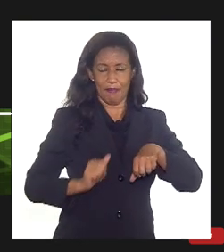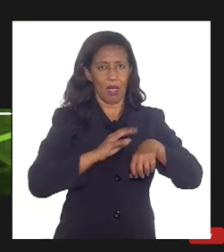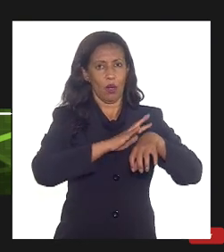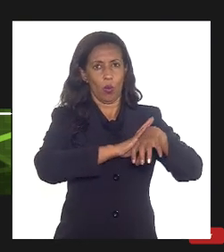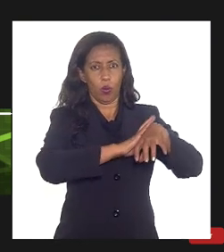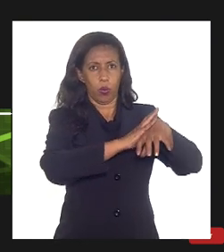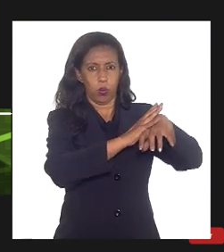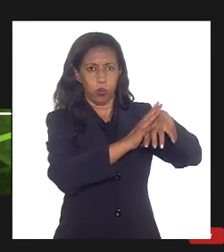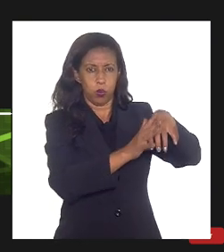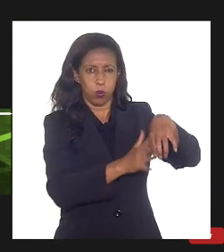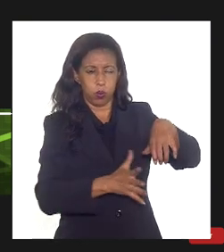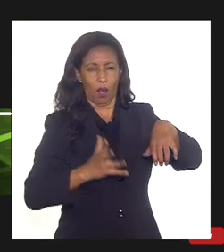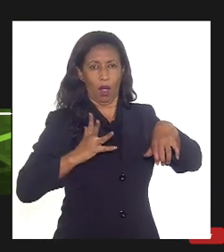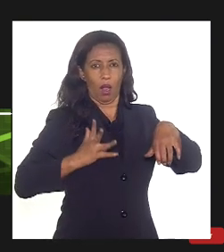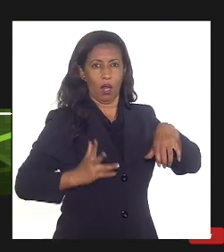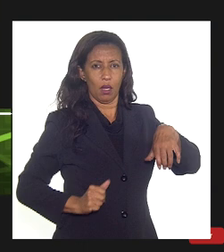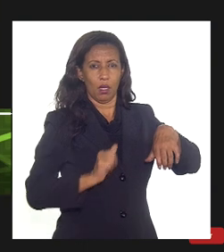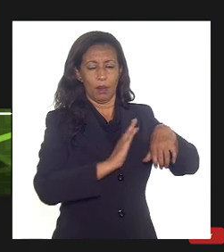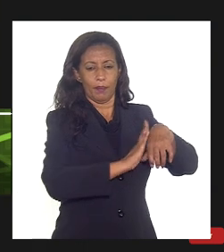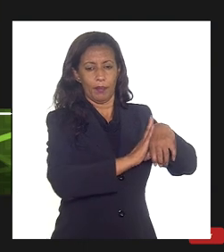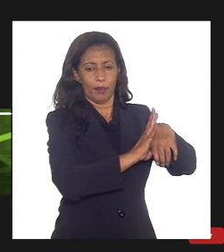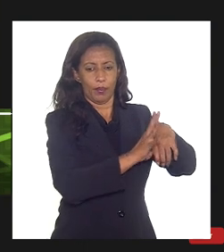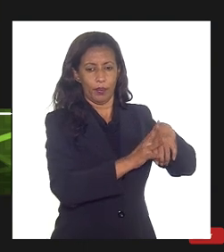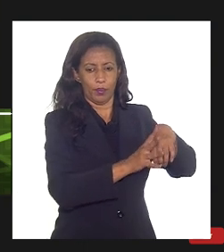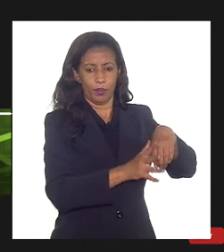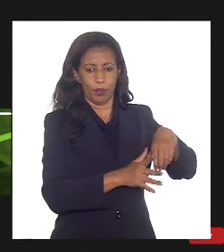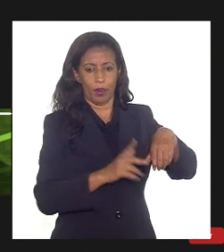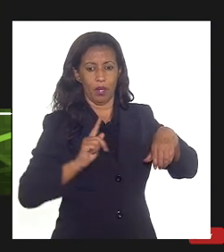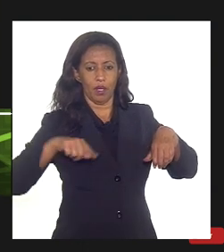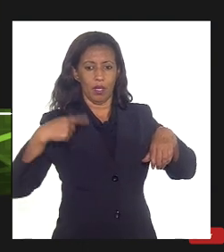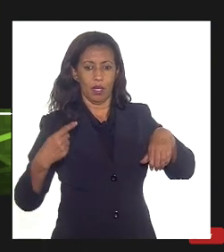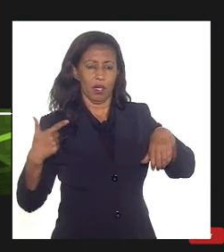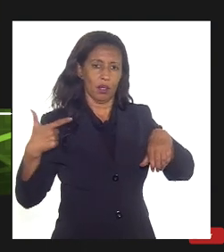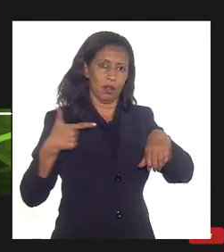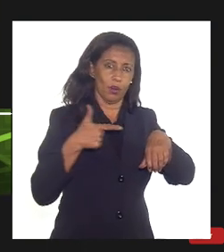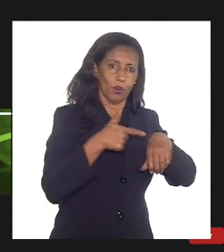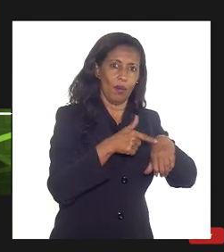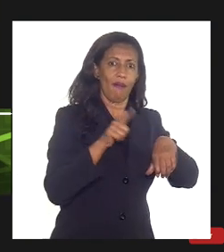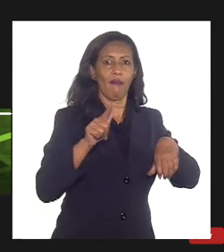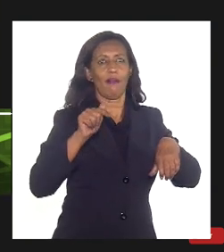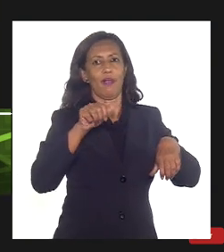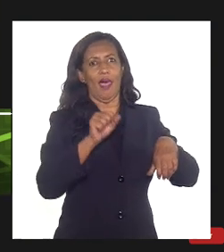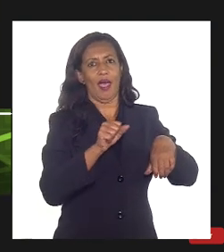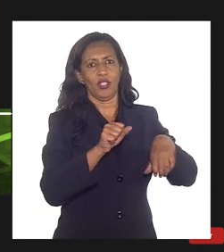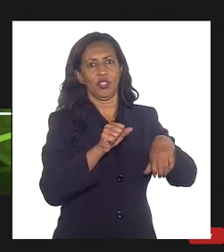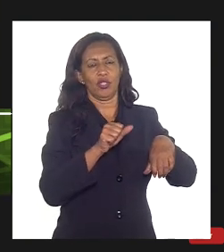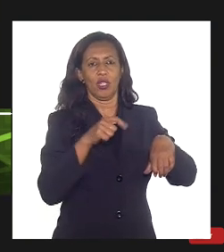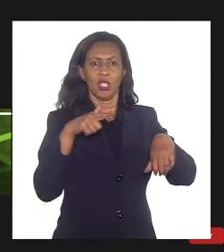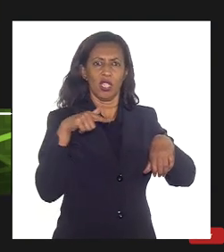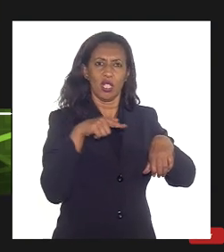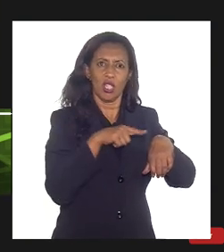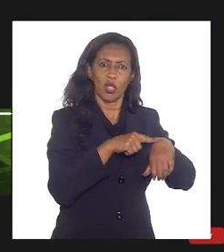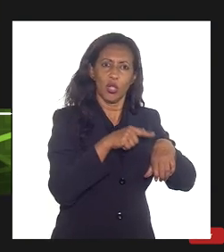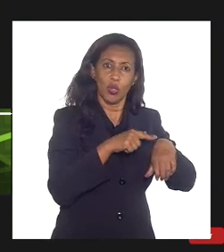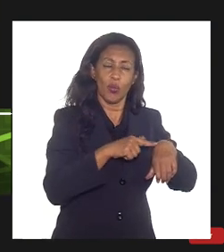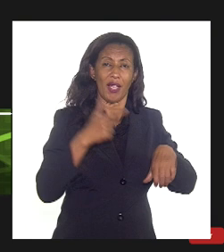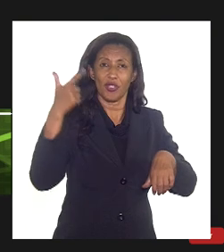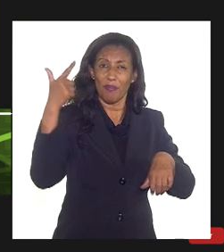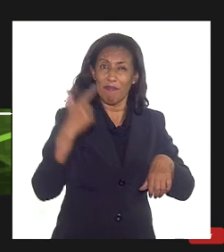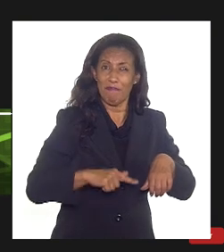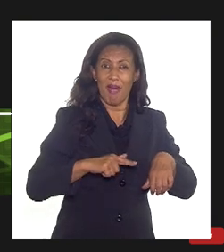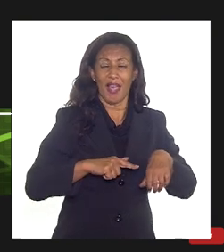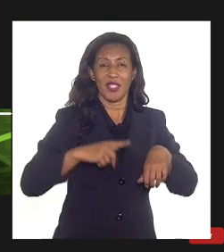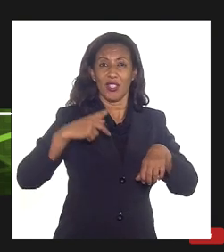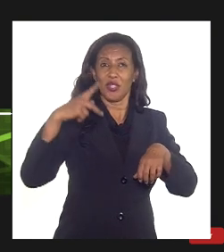nos poros da rocha recuperando mais óleo e na sequência eu injeto o gás e esse gás mobiliza ainda mais